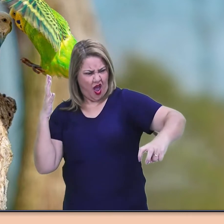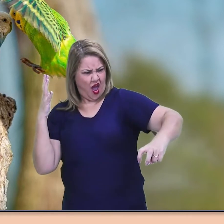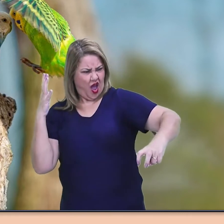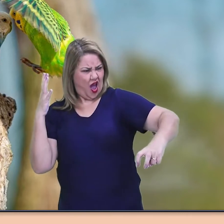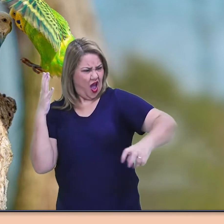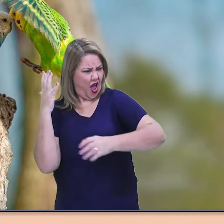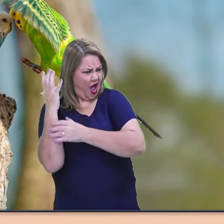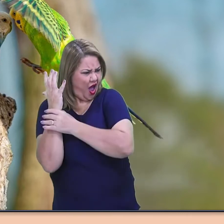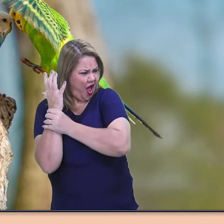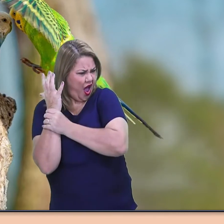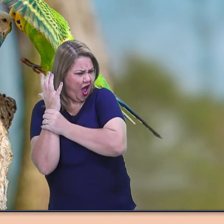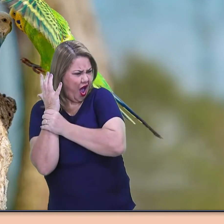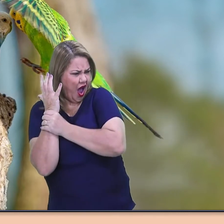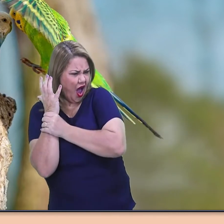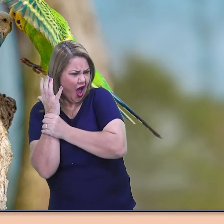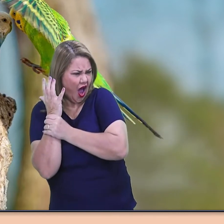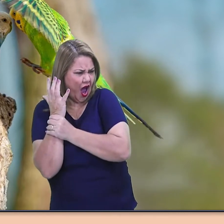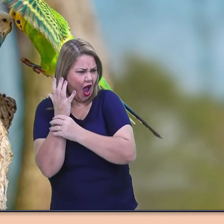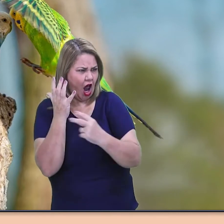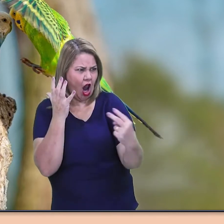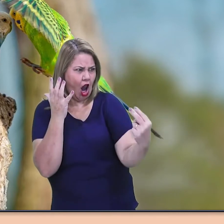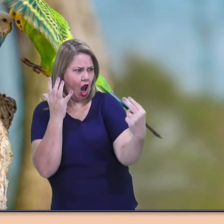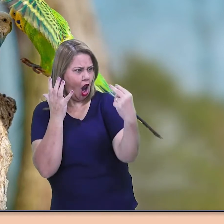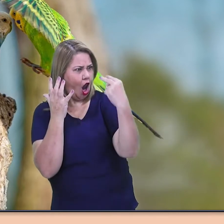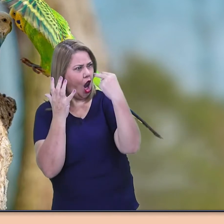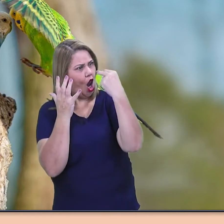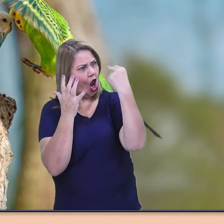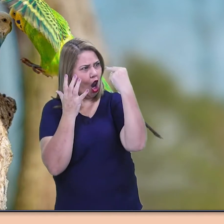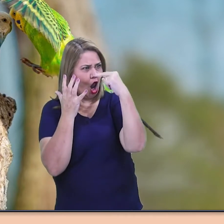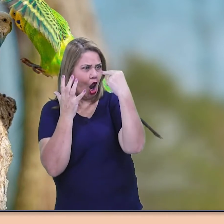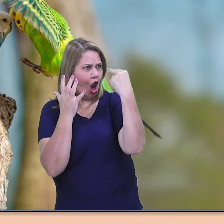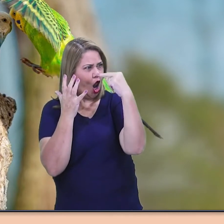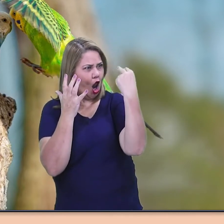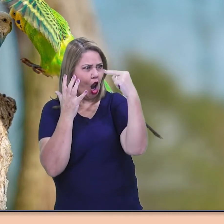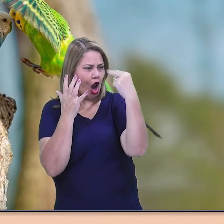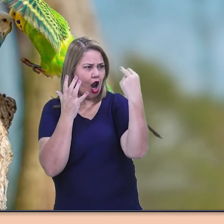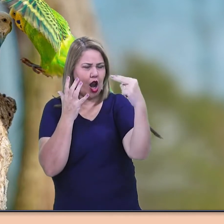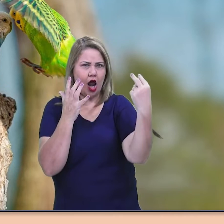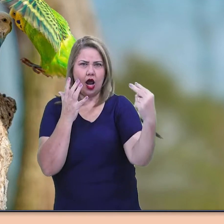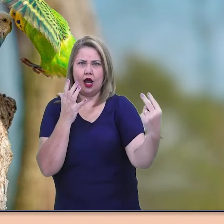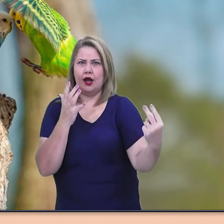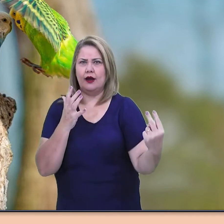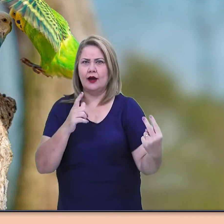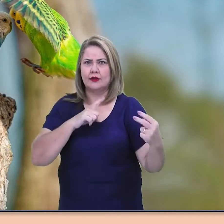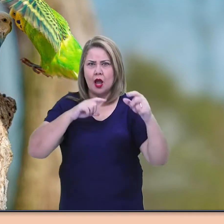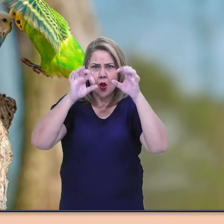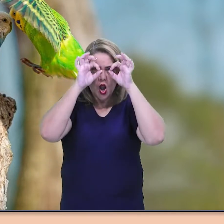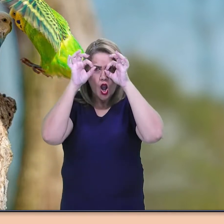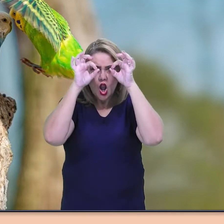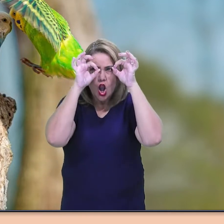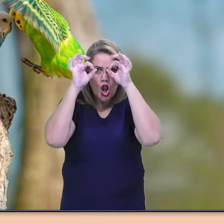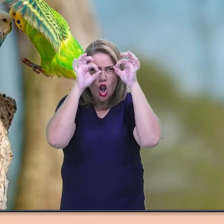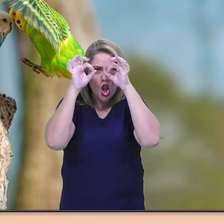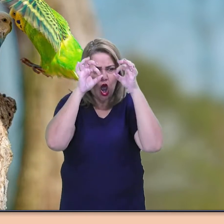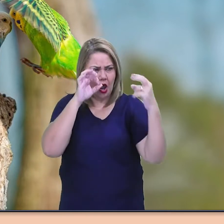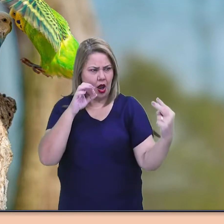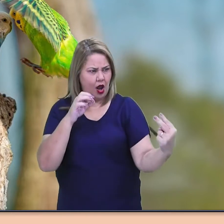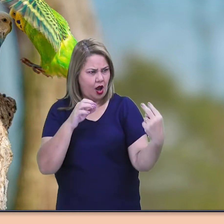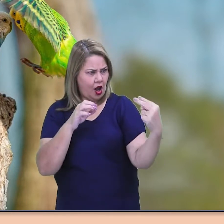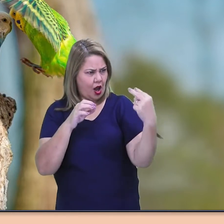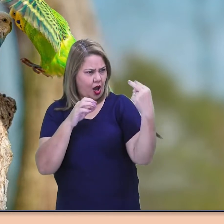cupriseiro, quitando-lhe persistentes os olhinhos redondos, onde uma chispa má